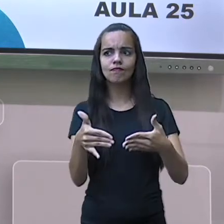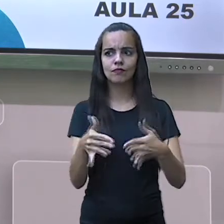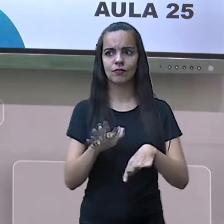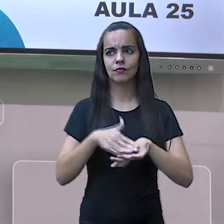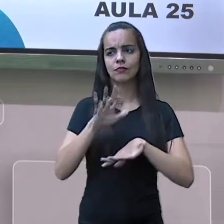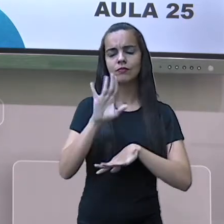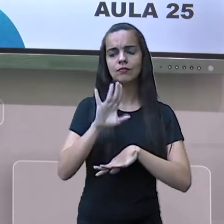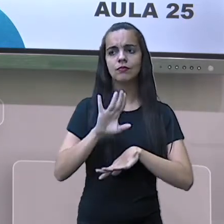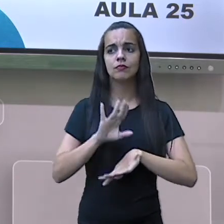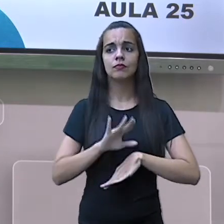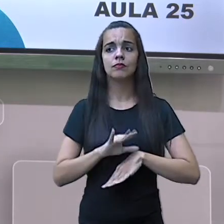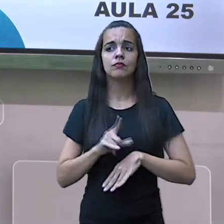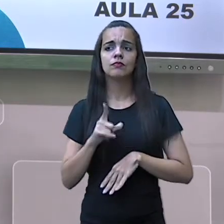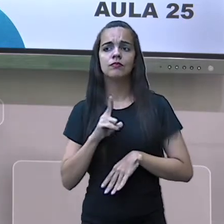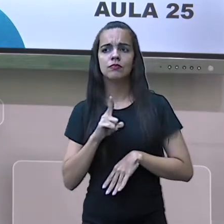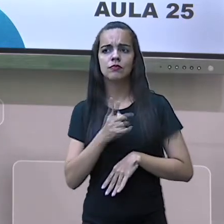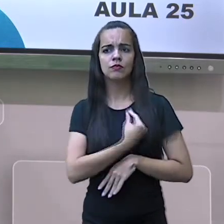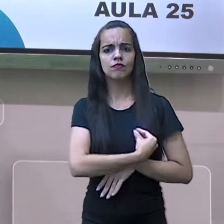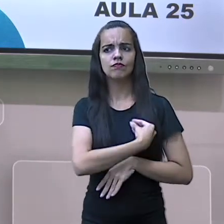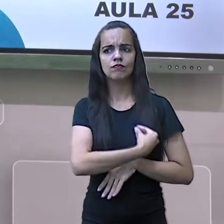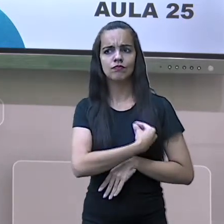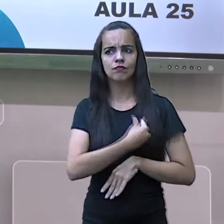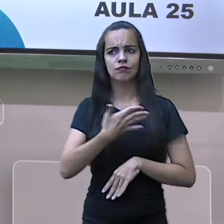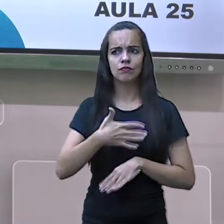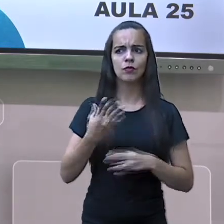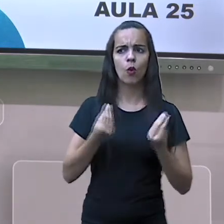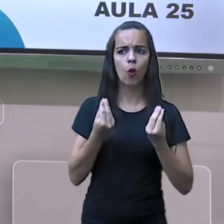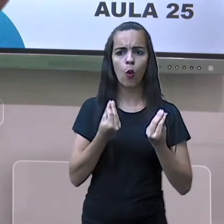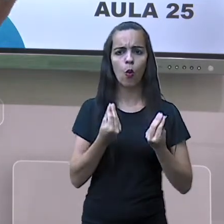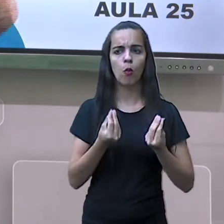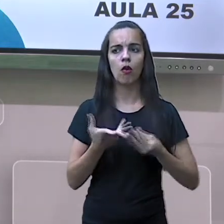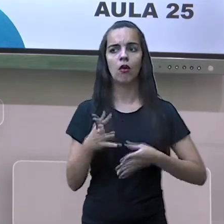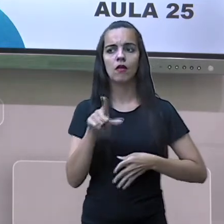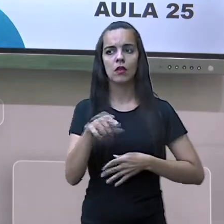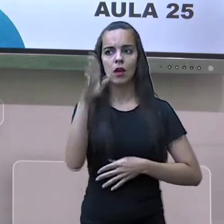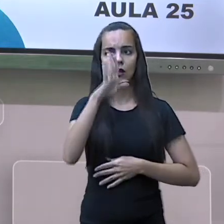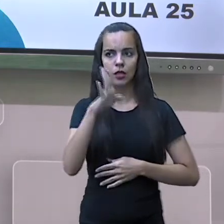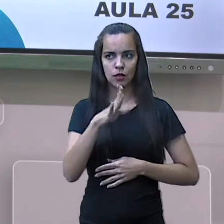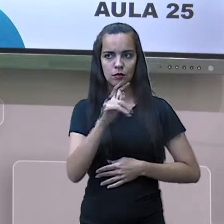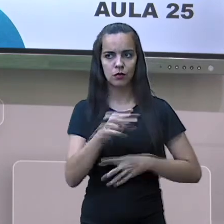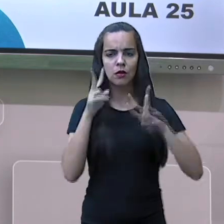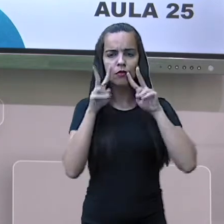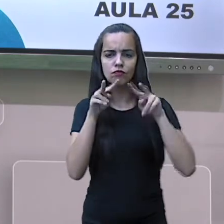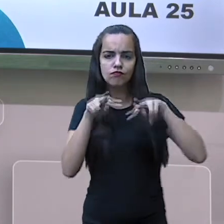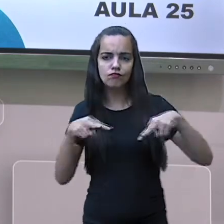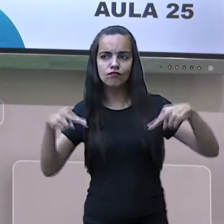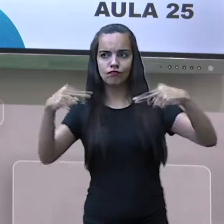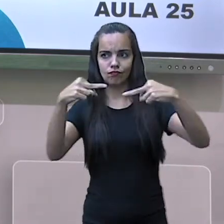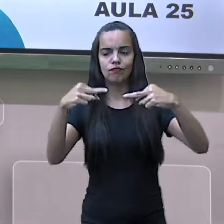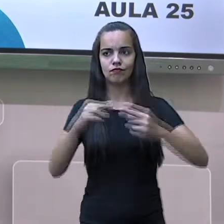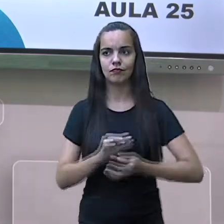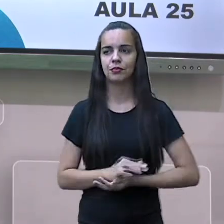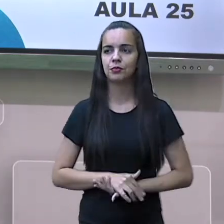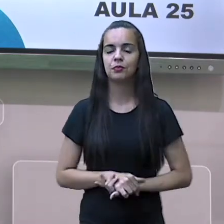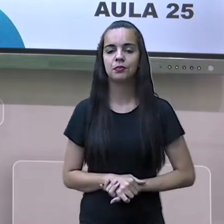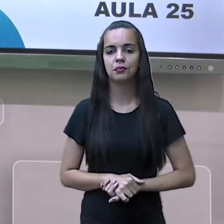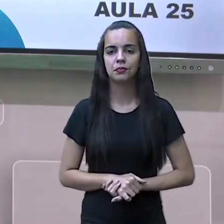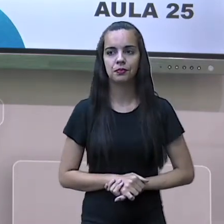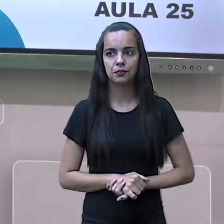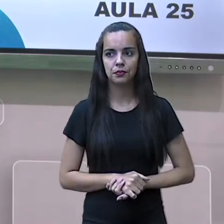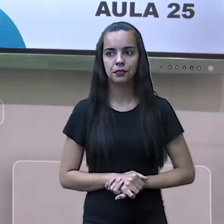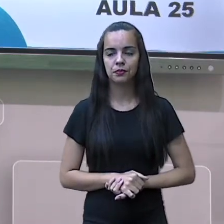mas nós vivemos em um mundo globalizado, então sempre vamos estar interligando esse